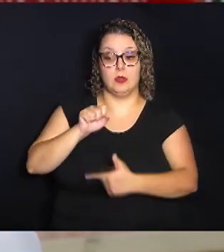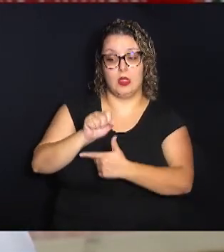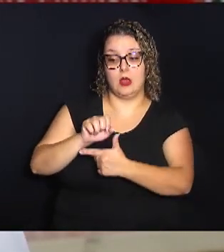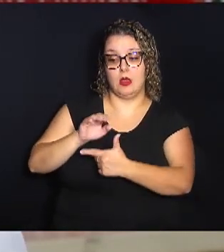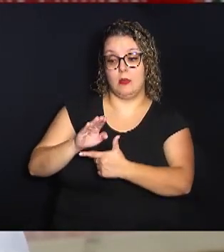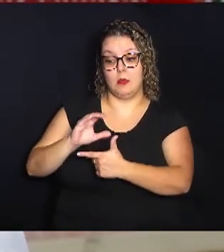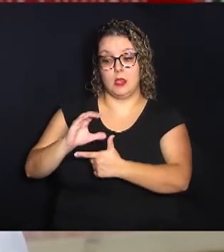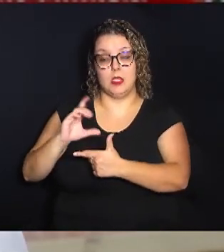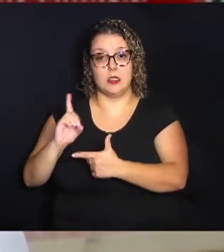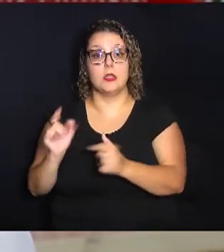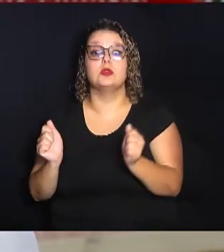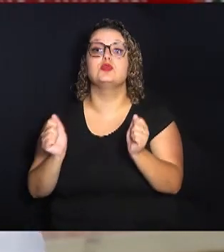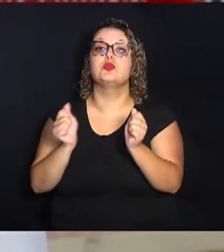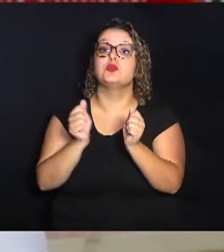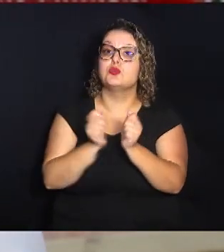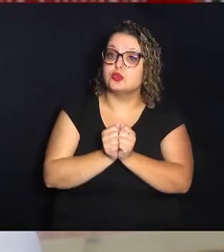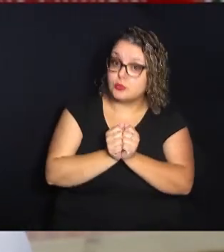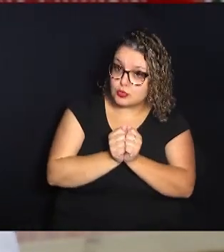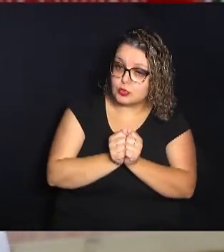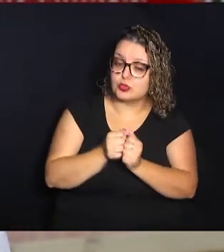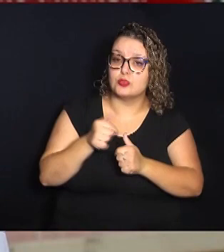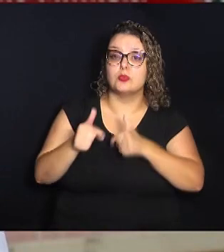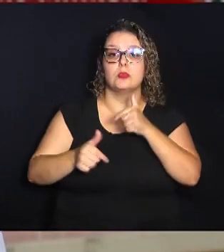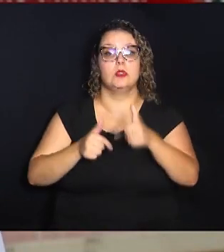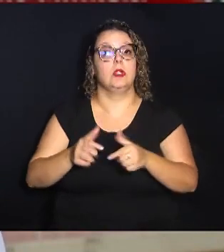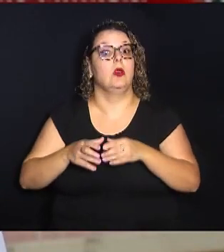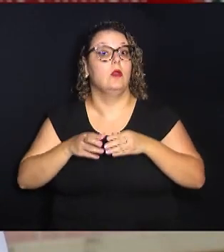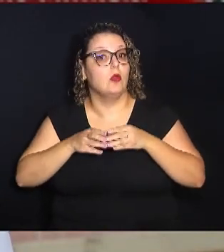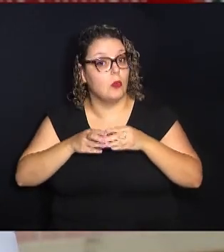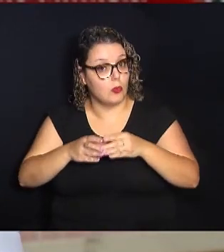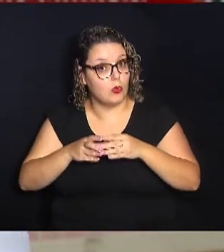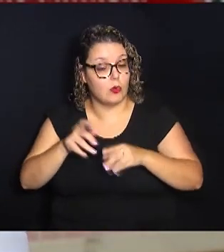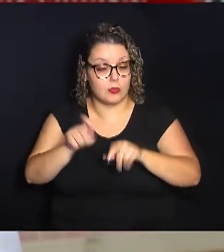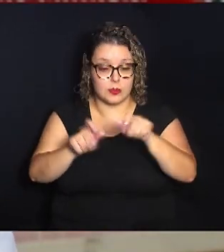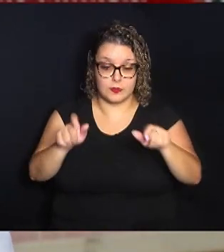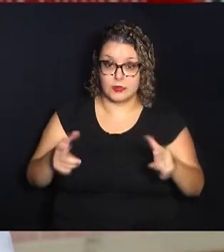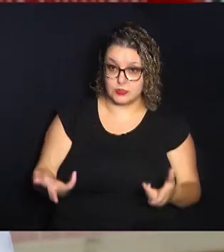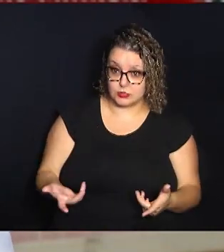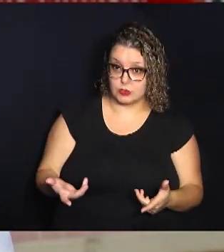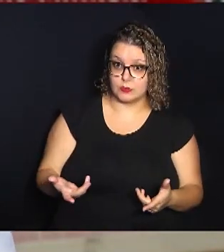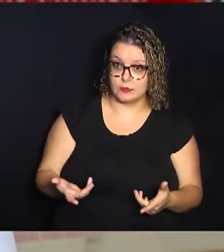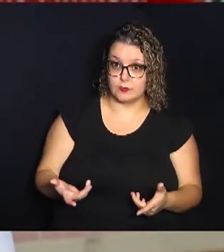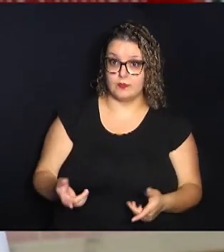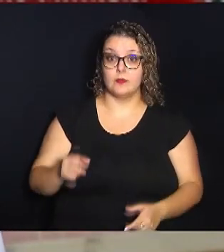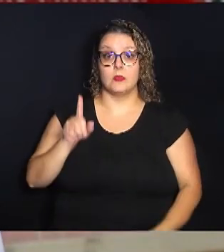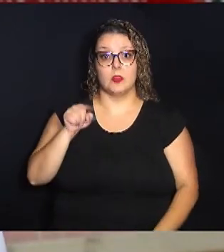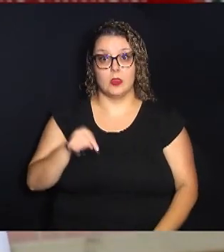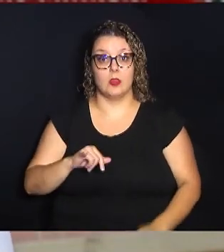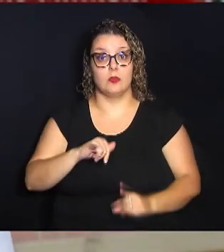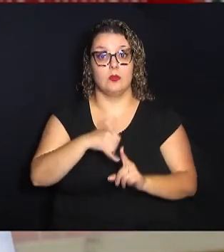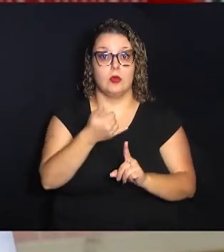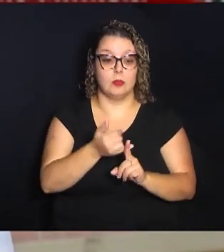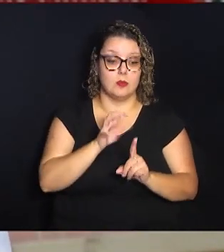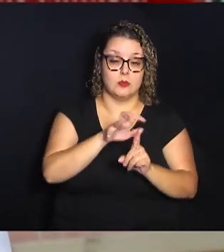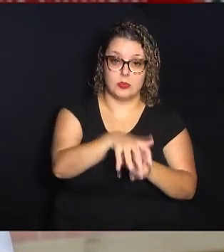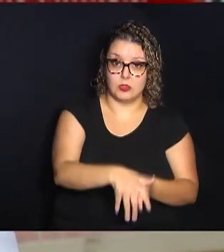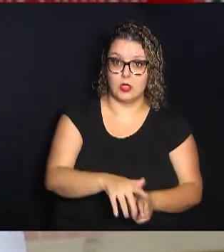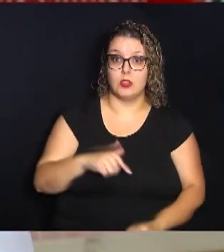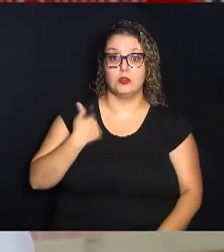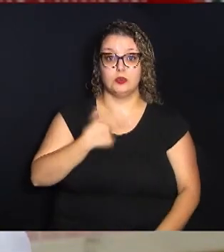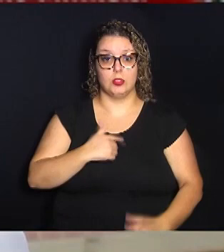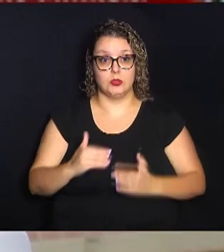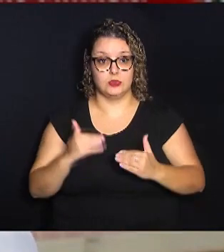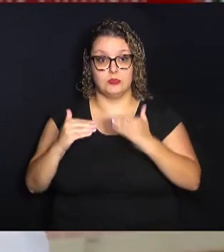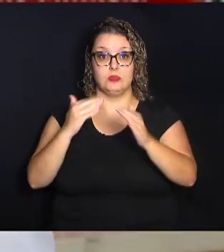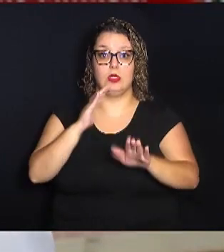e, juntamente a isso, trabalhando já a convivência com o outro. Aí entramos com a questão do bullying. Lógico, desenvolvendo ações